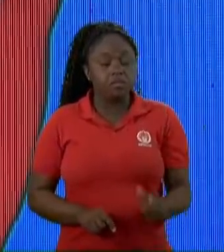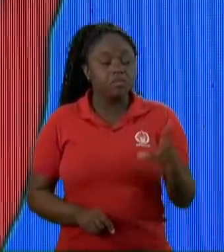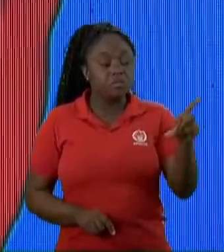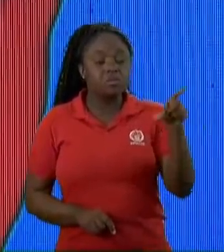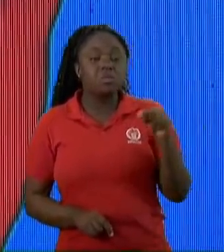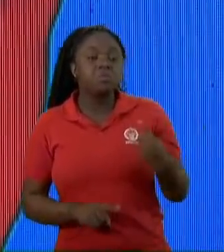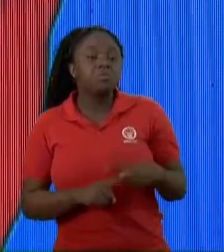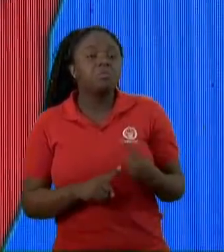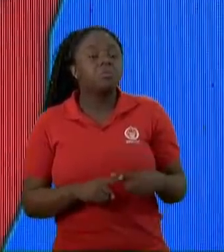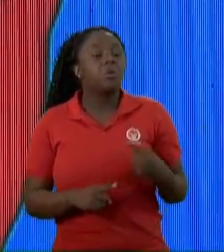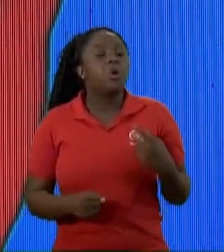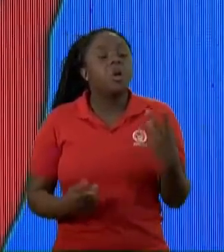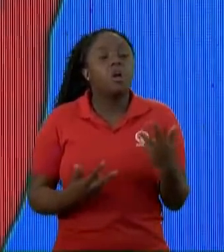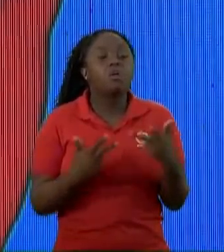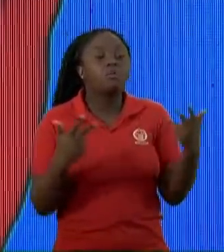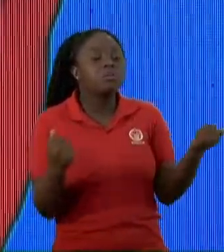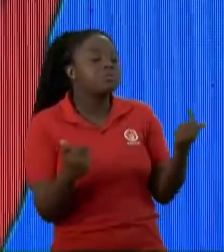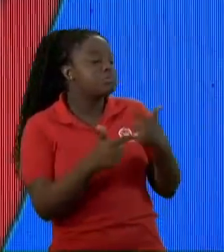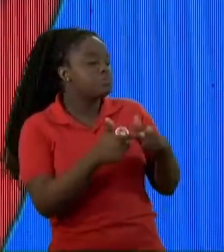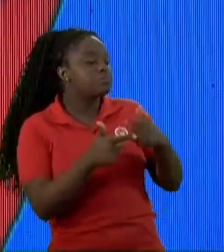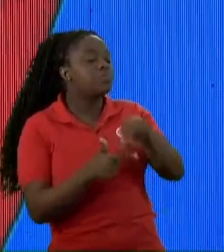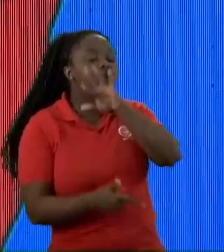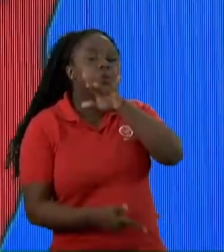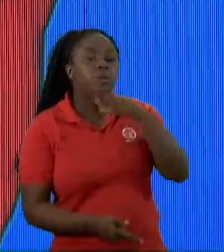Pelo episódio ruim Da vida dela